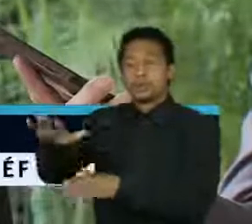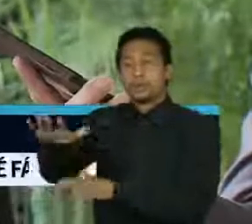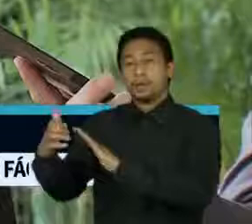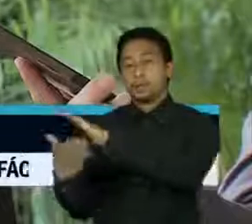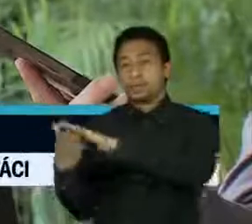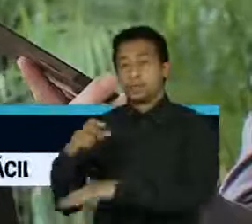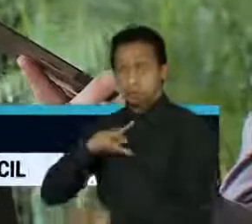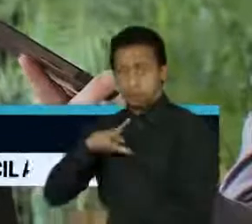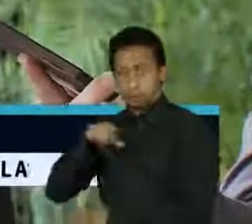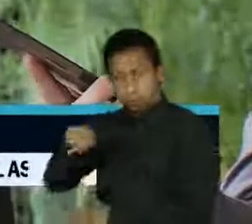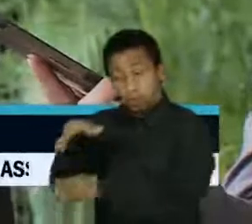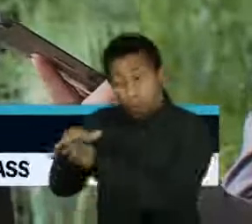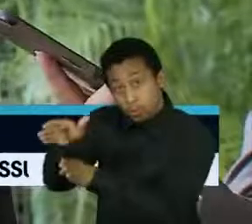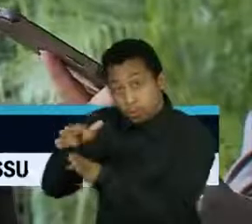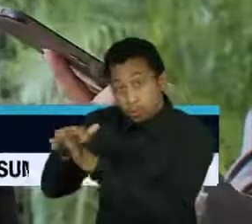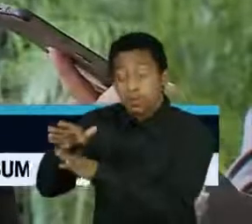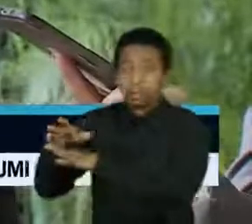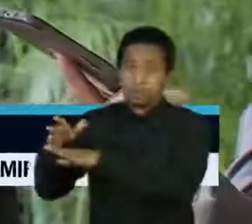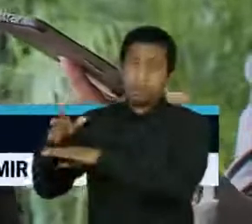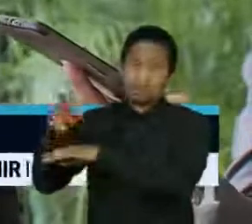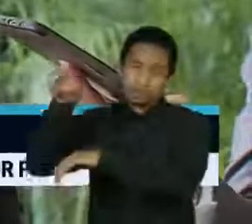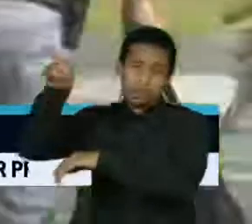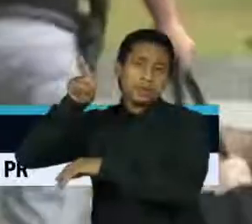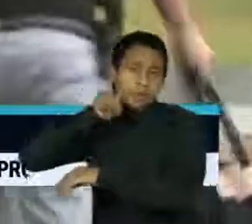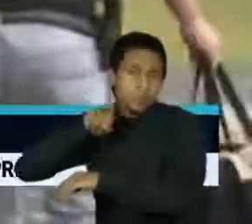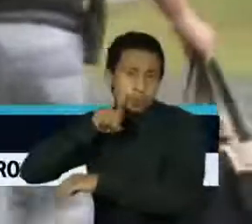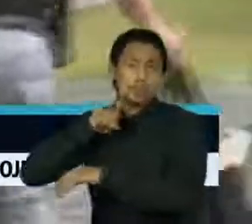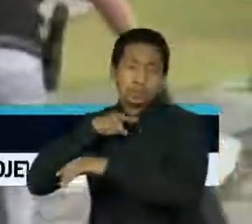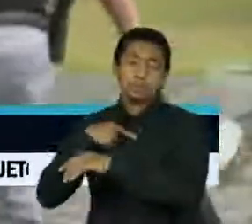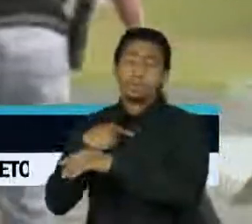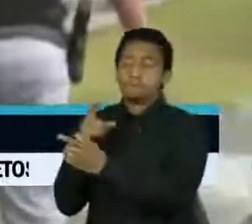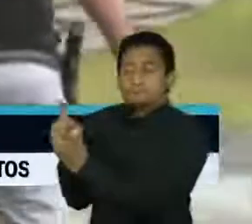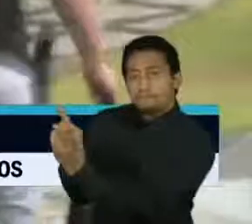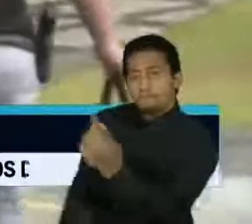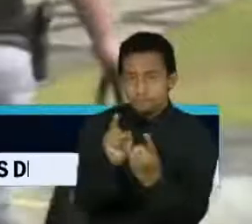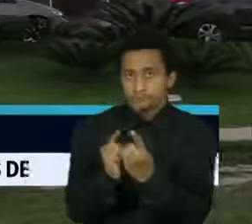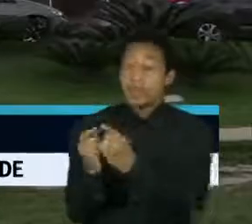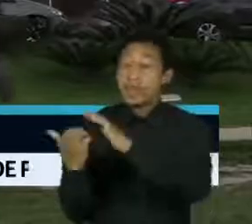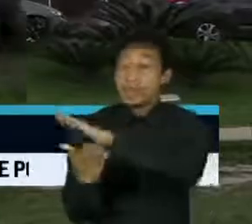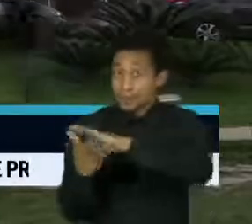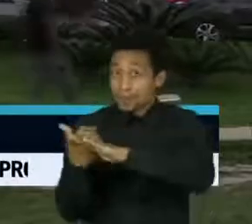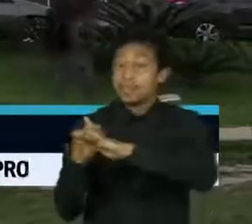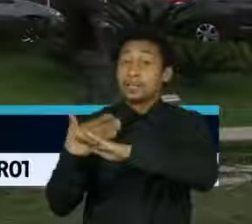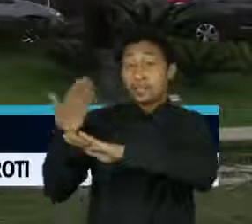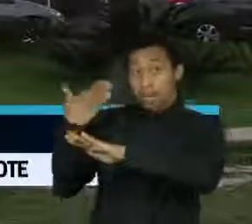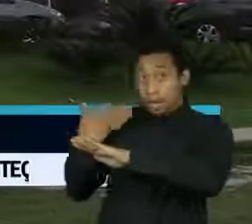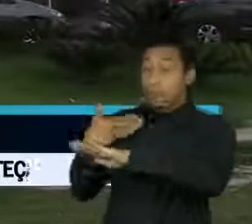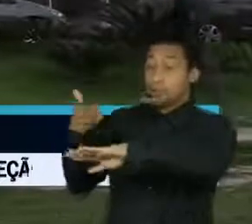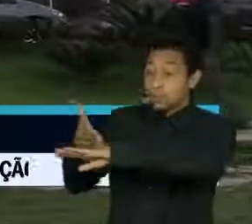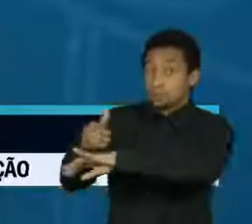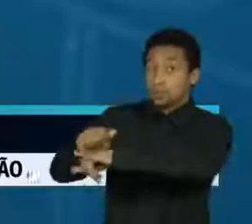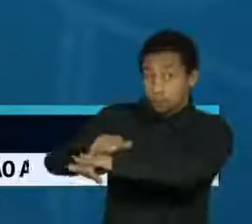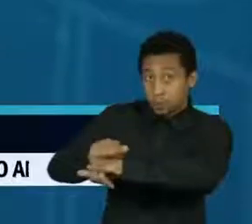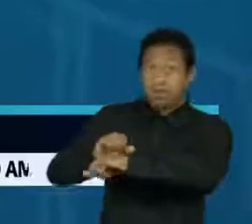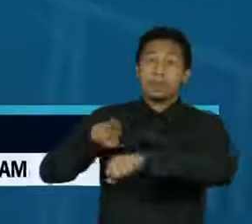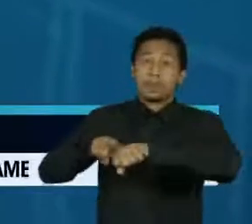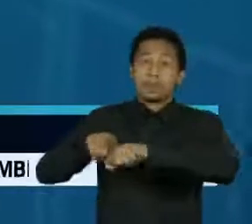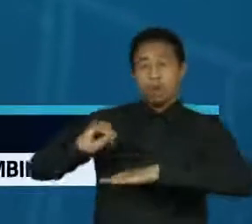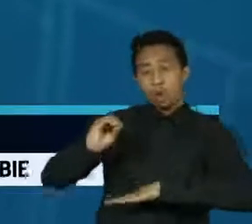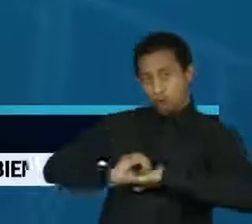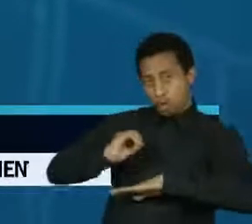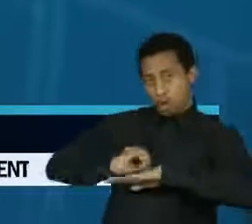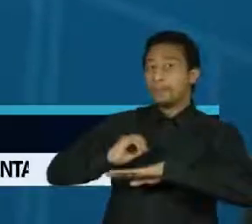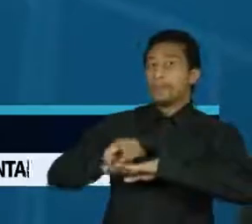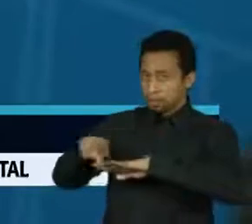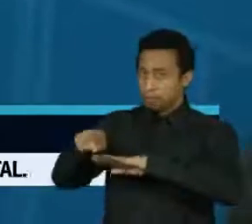em uma consultoria americana que também atende empresas envolvidas no esquema da Lava Jato, como a empreiteira Odebrecht. Ontem, a